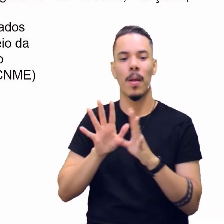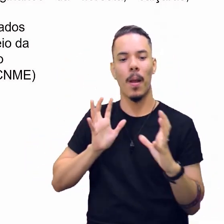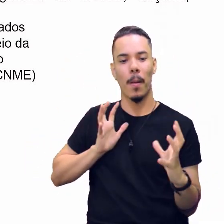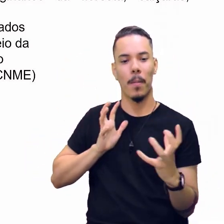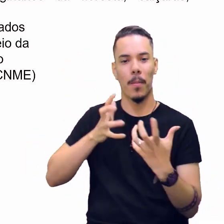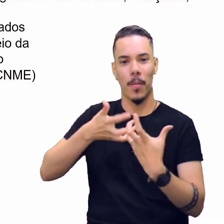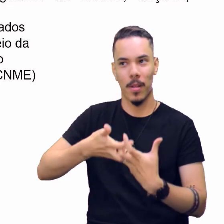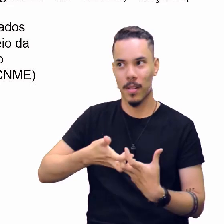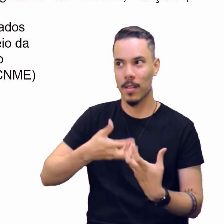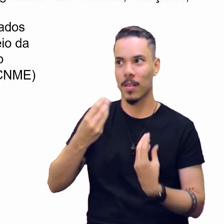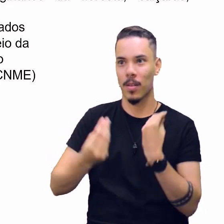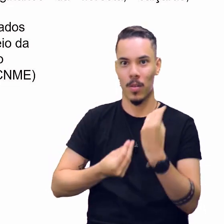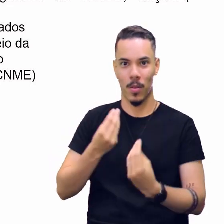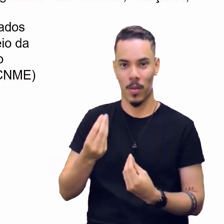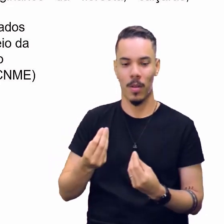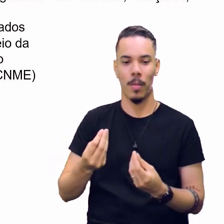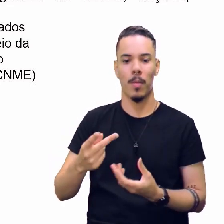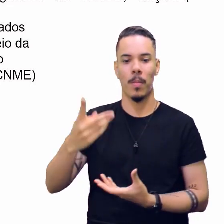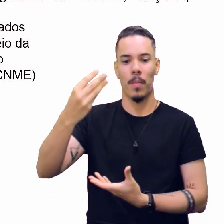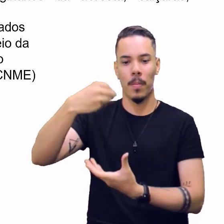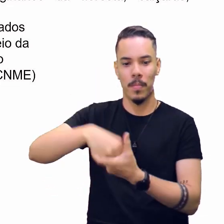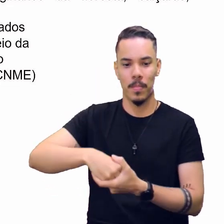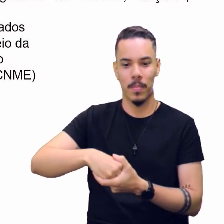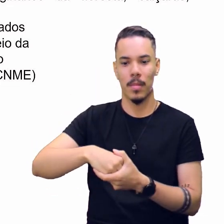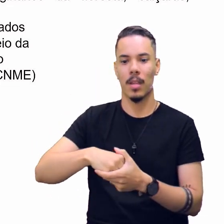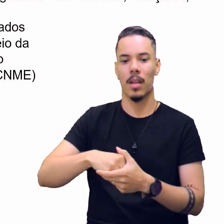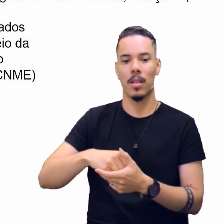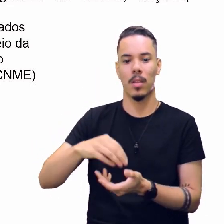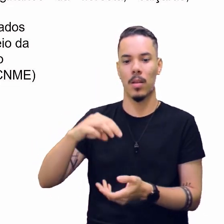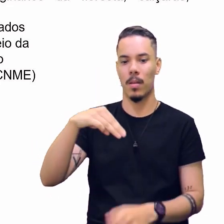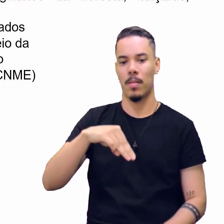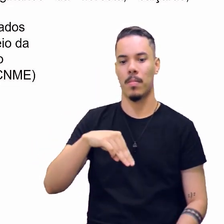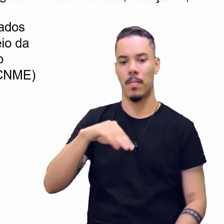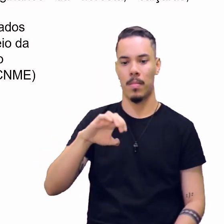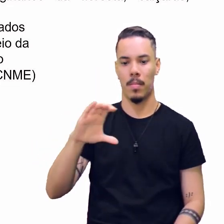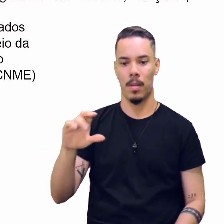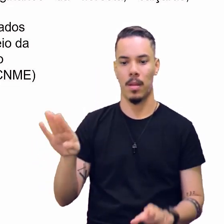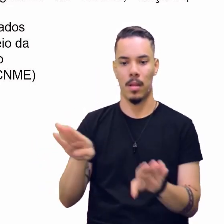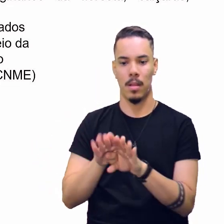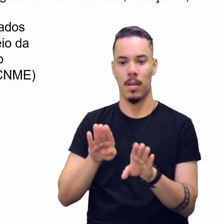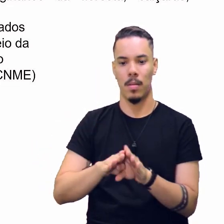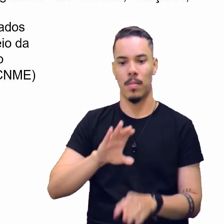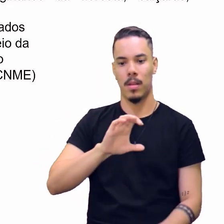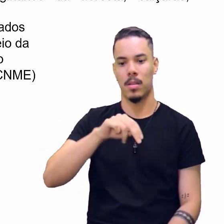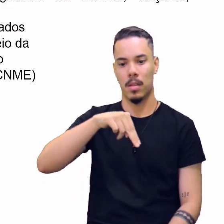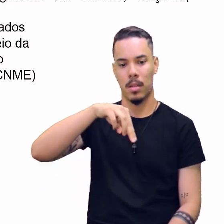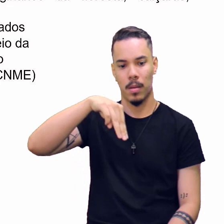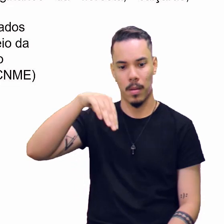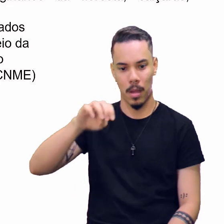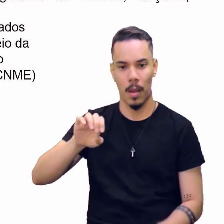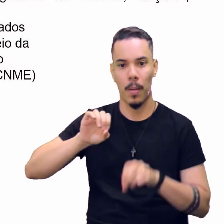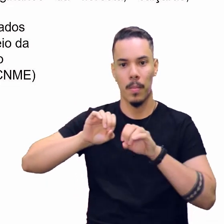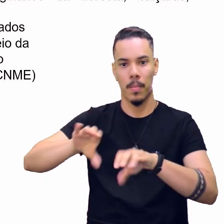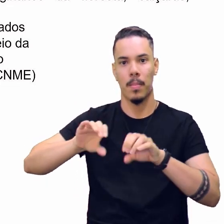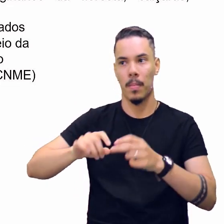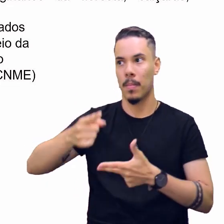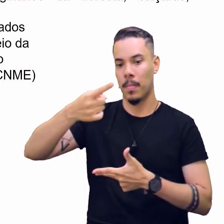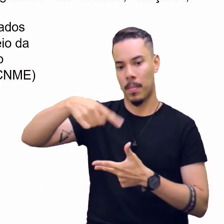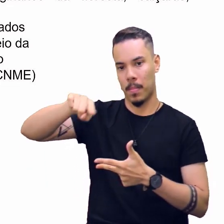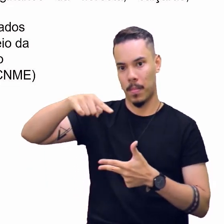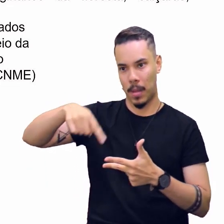com o Centro Nacional de Mídia da Educação, do Ministério da Educação,